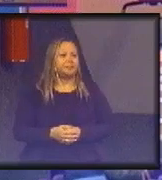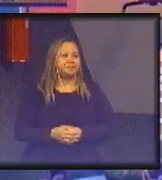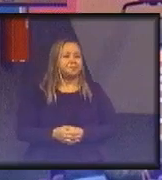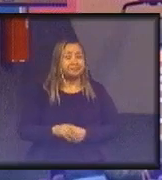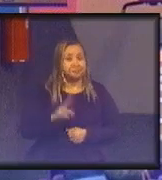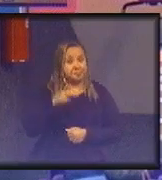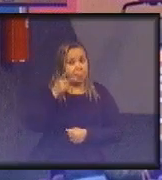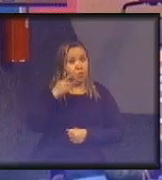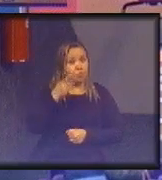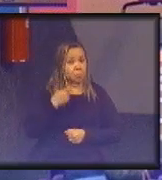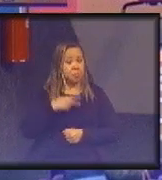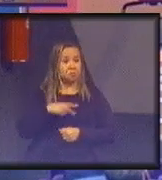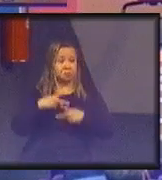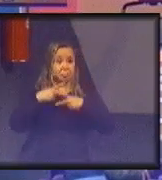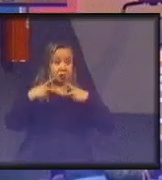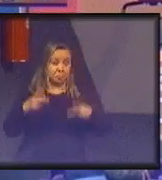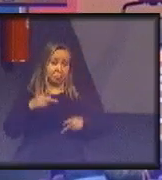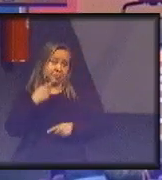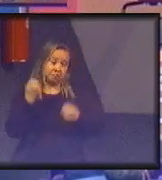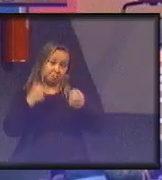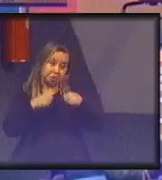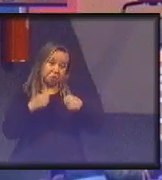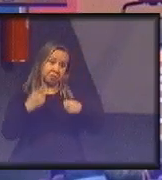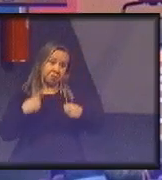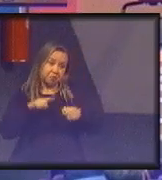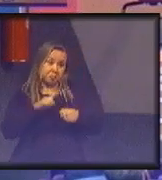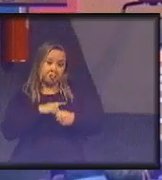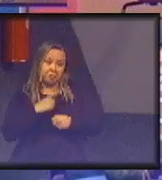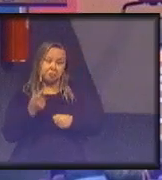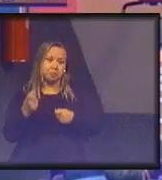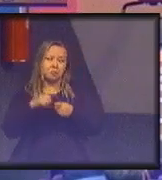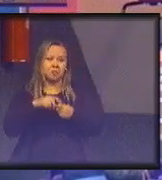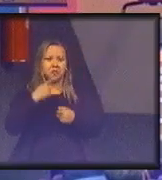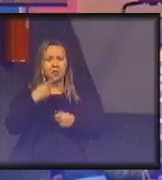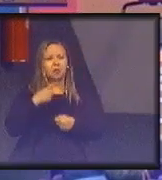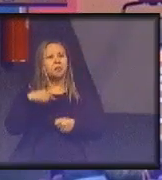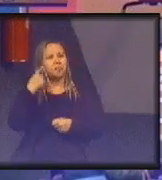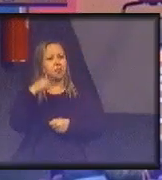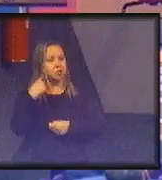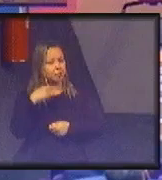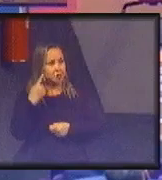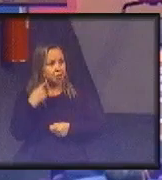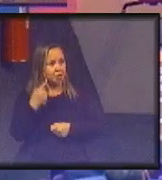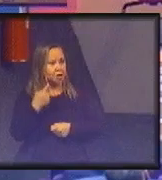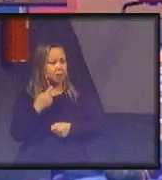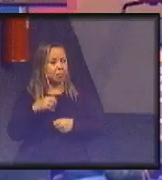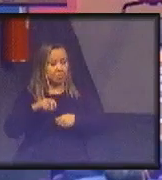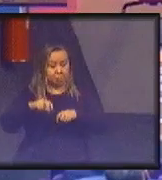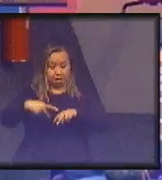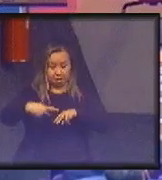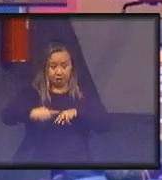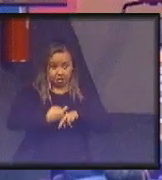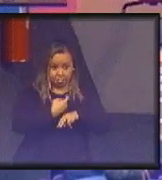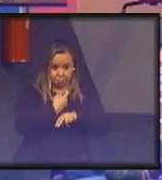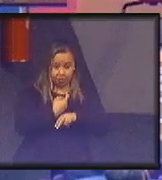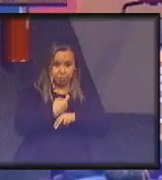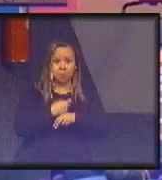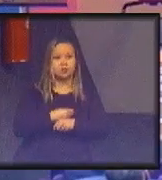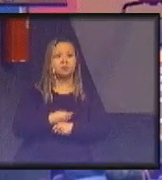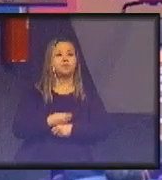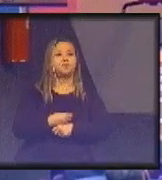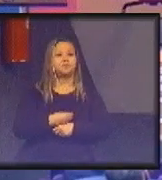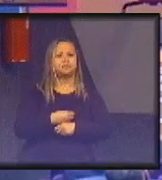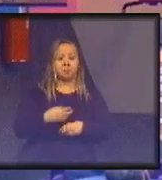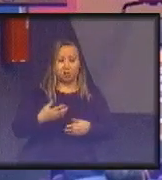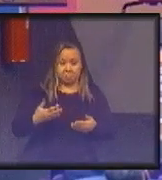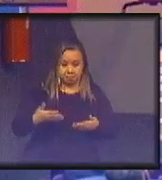coisas que eu acho que a gente tem que voltar a fazer. Eu contei para vocês, eu fui advogado das vítimas da poluição de Cubatão, crianças